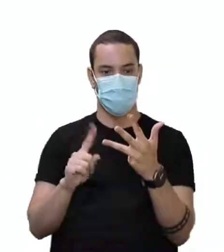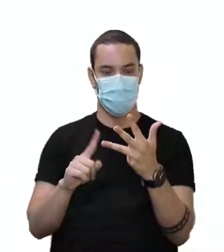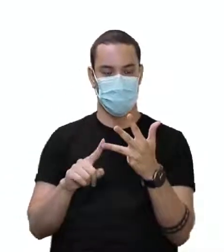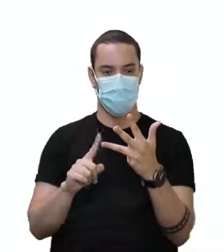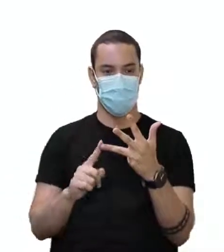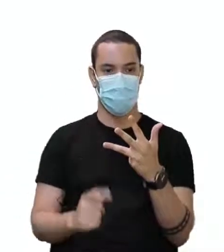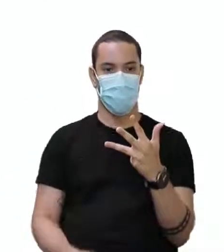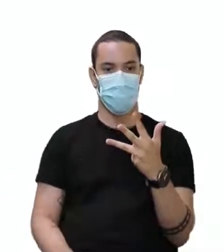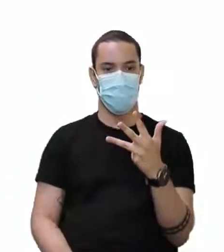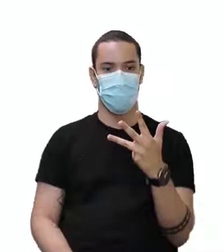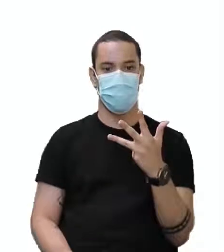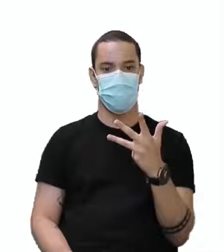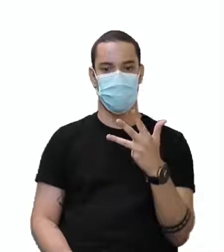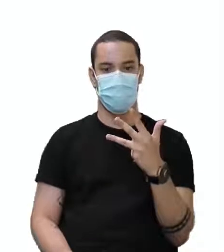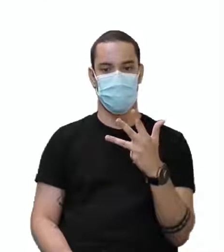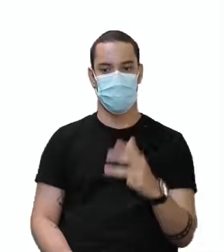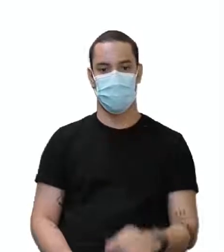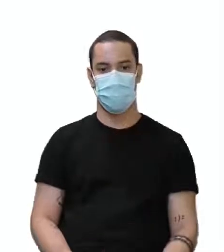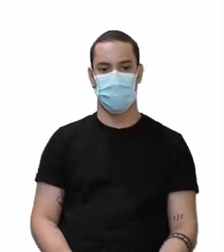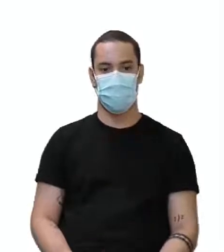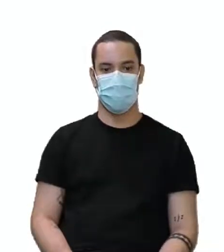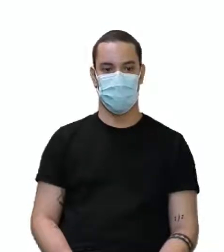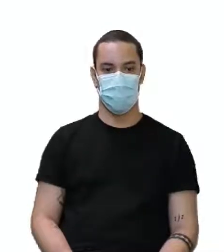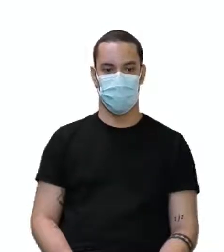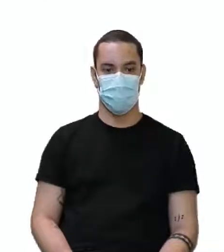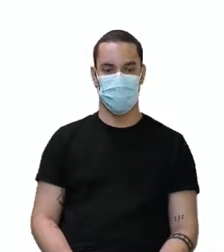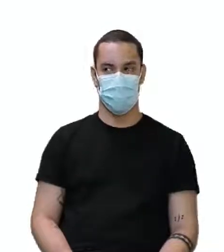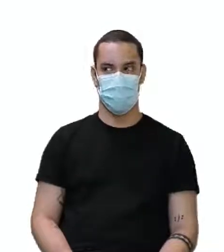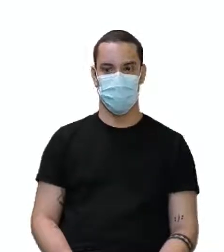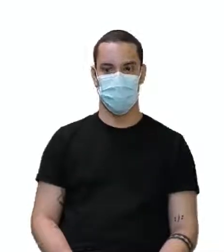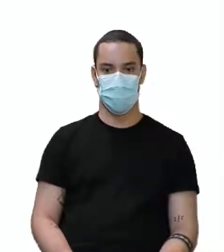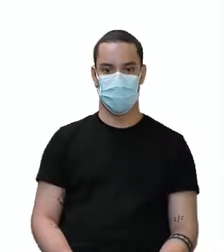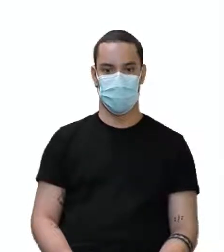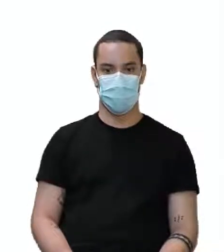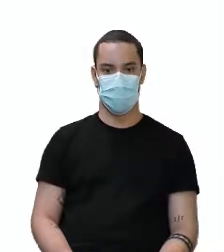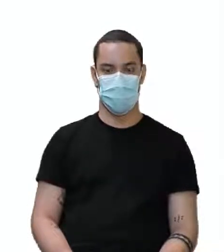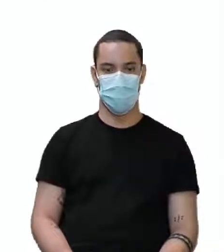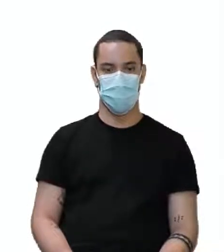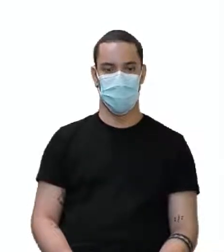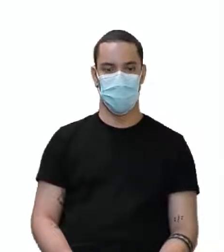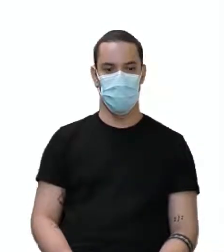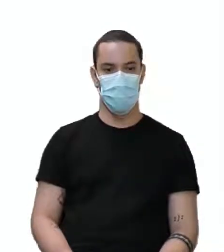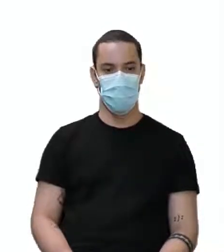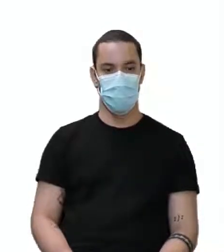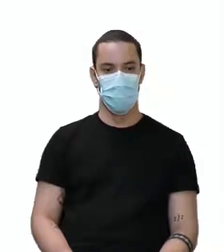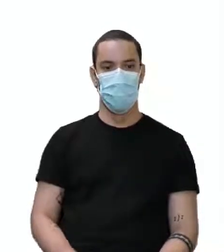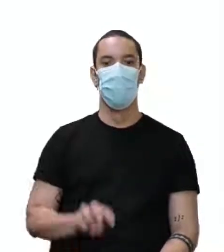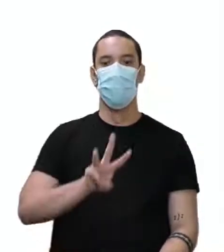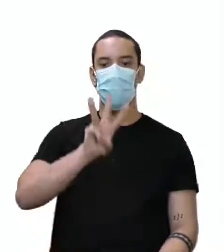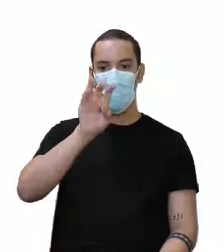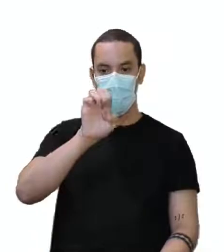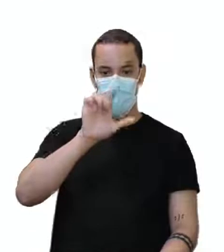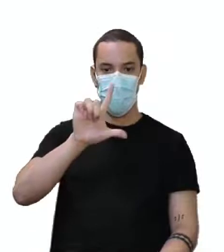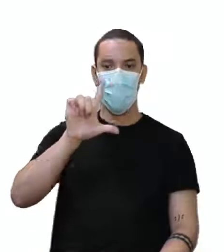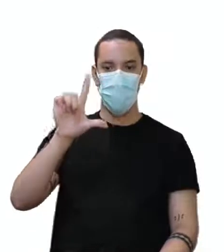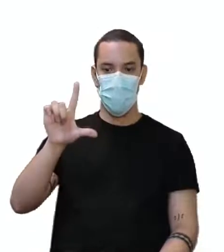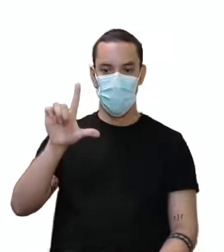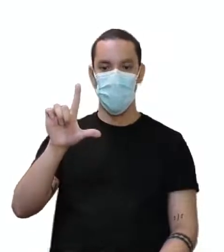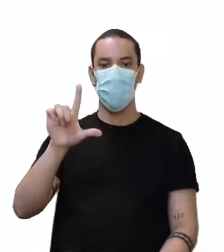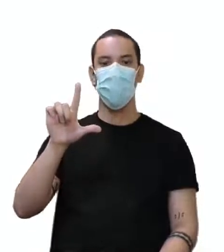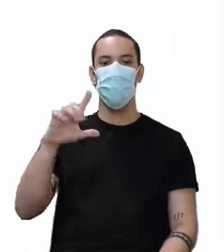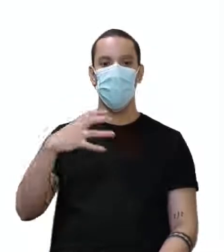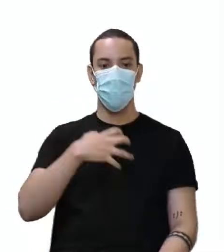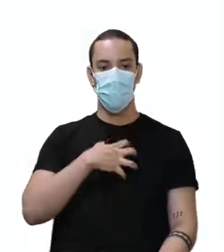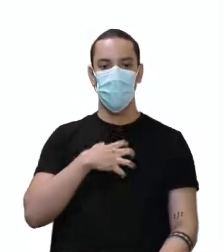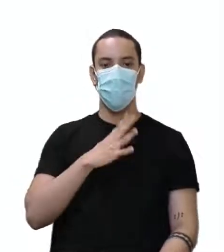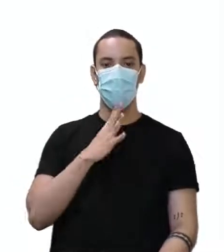good or how well do you know Chelsea? How well do you know Chelsea? Então,